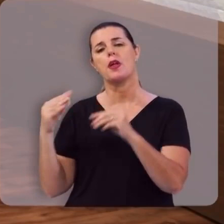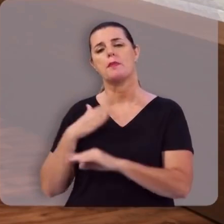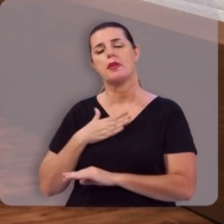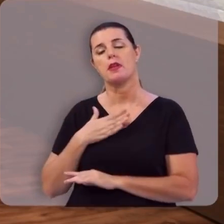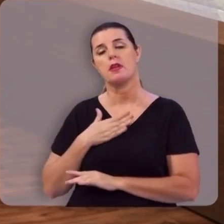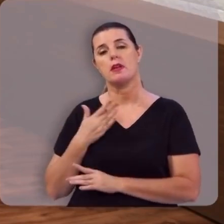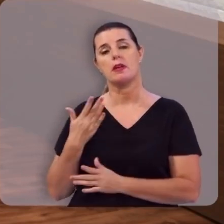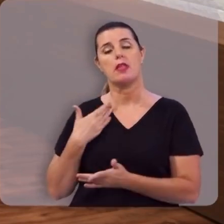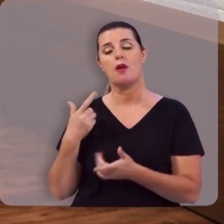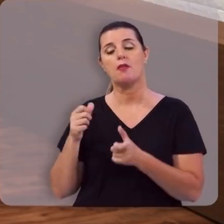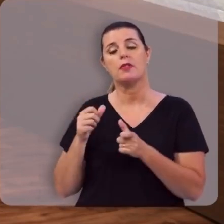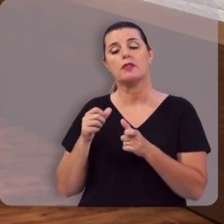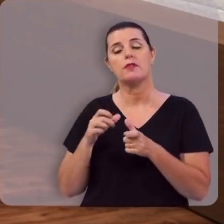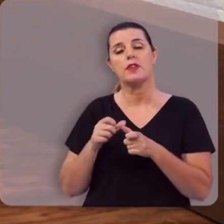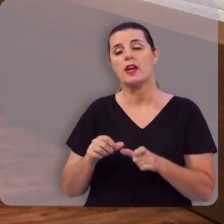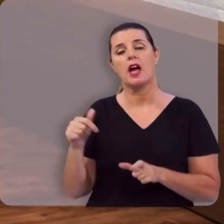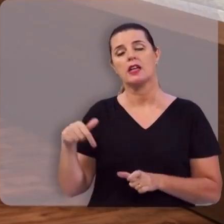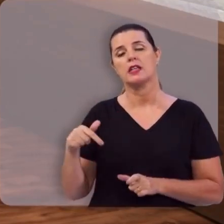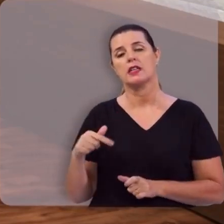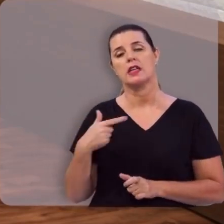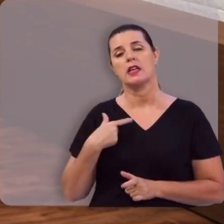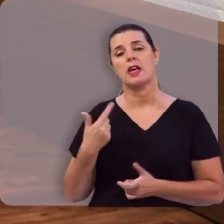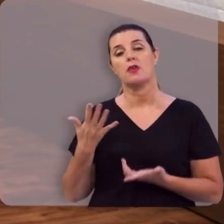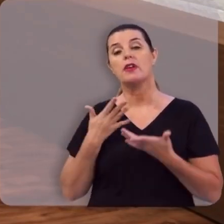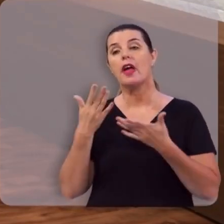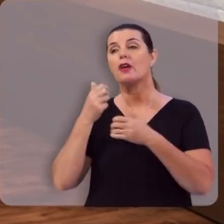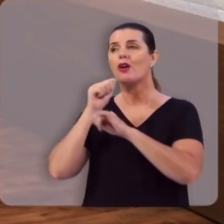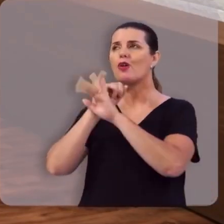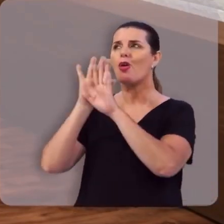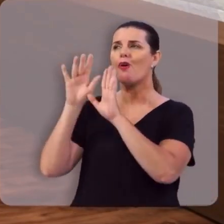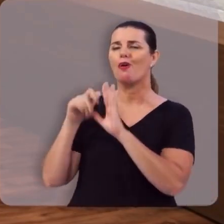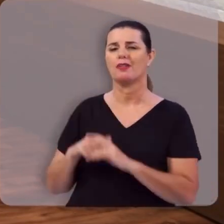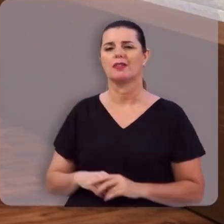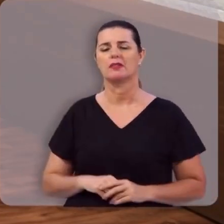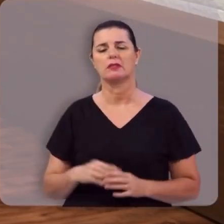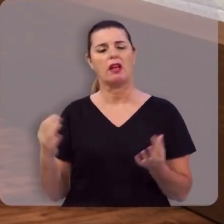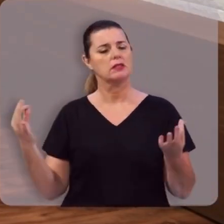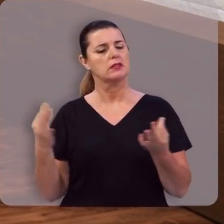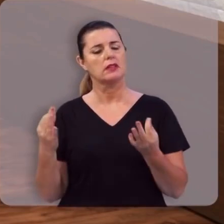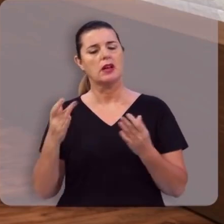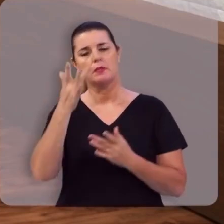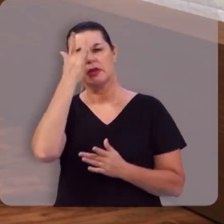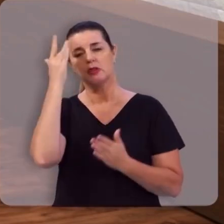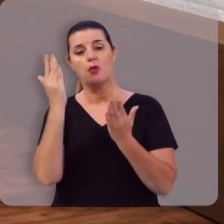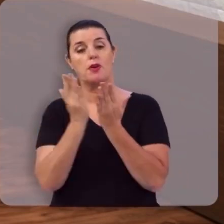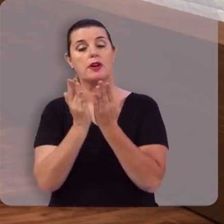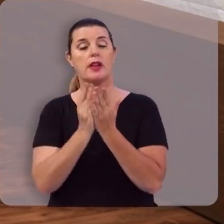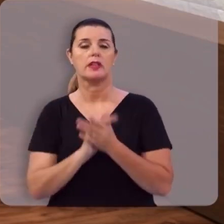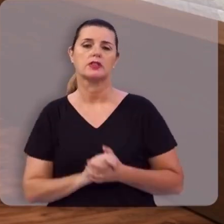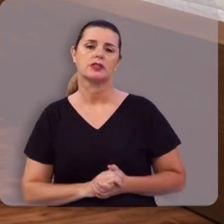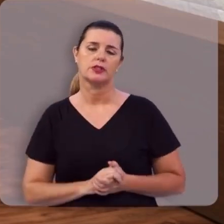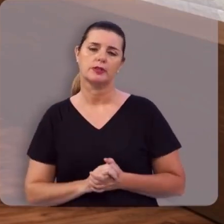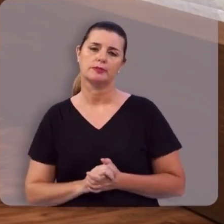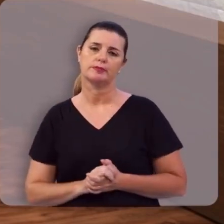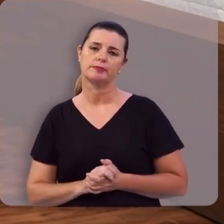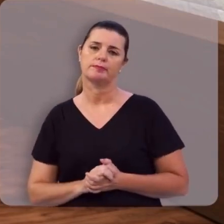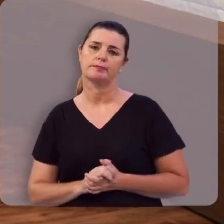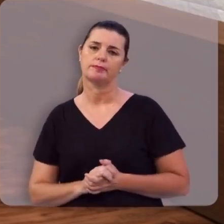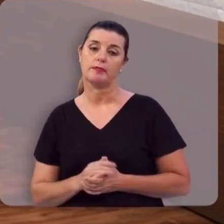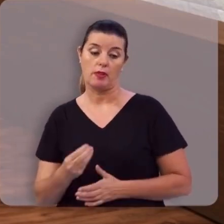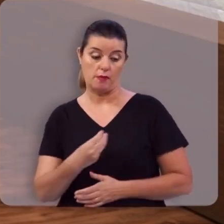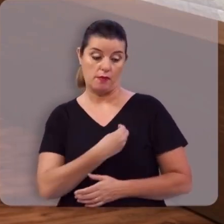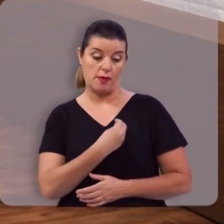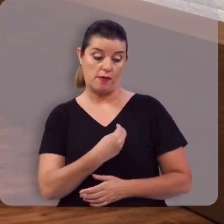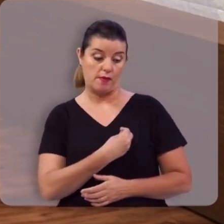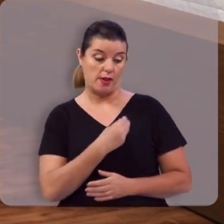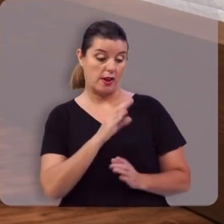não me detenham da glória. Esta é a certeza de um crente. Para ele, o viver